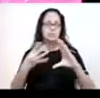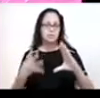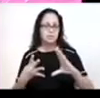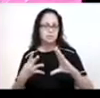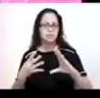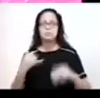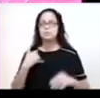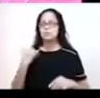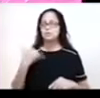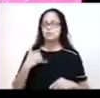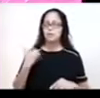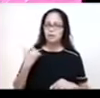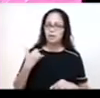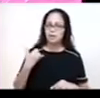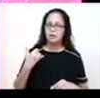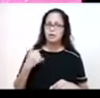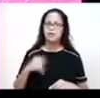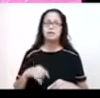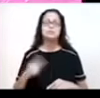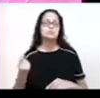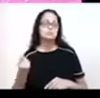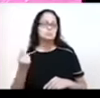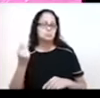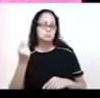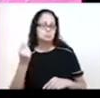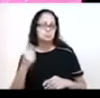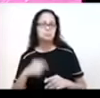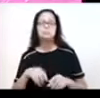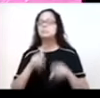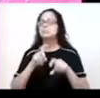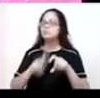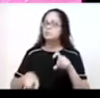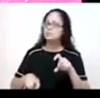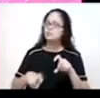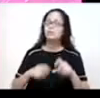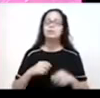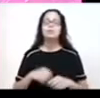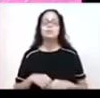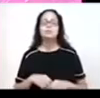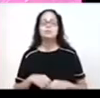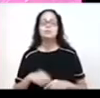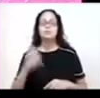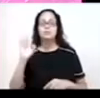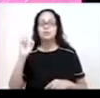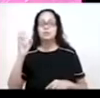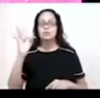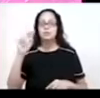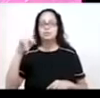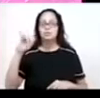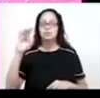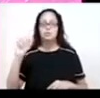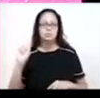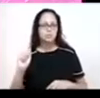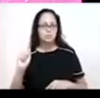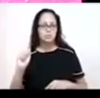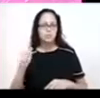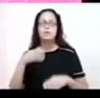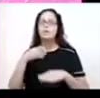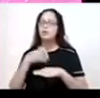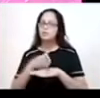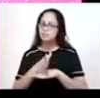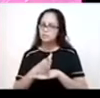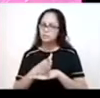de gênero, de classe social, de orientação sexual, de etnia, o SUS é para todos. E o acesso